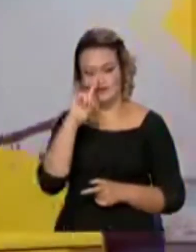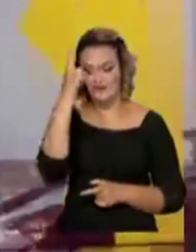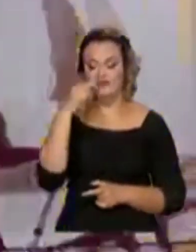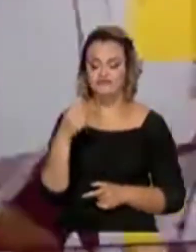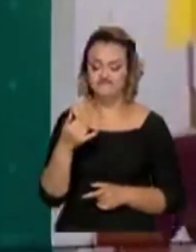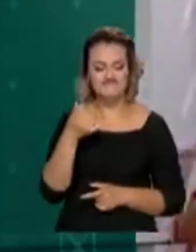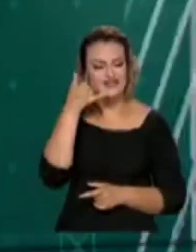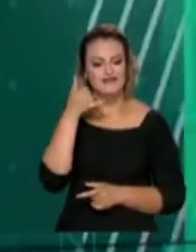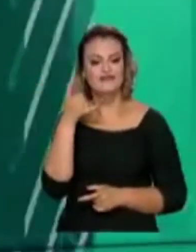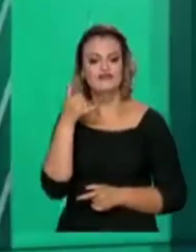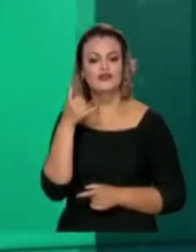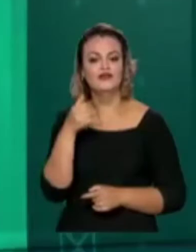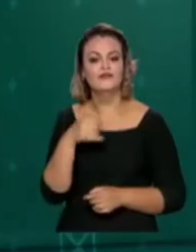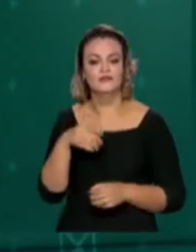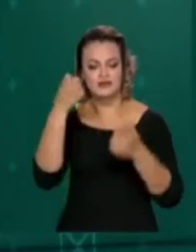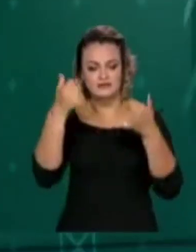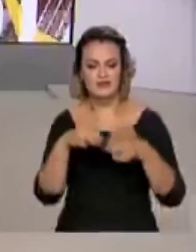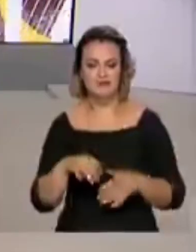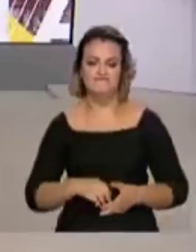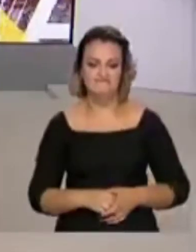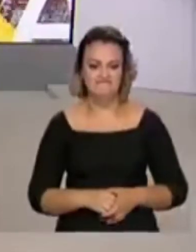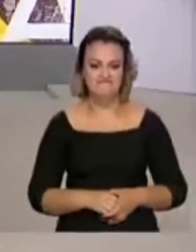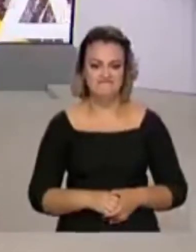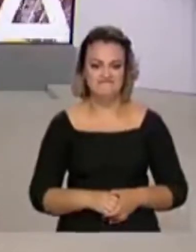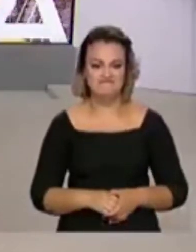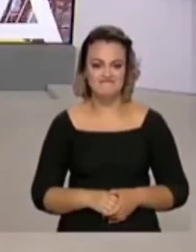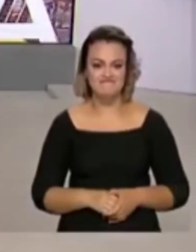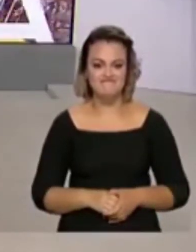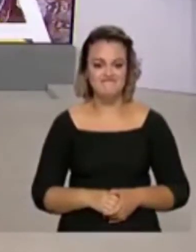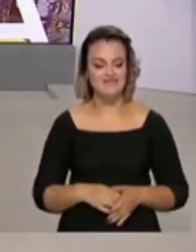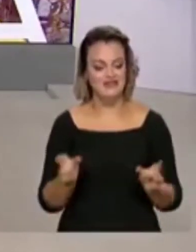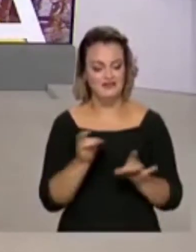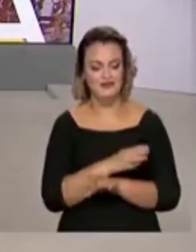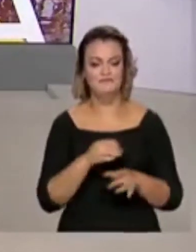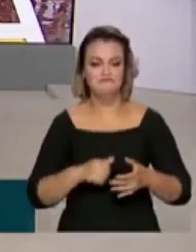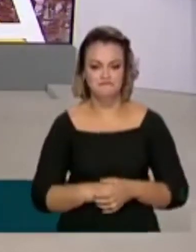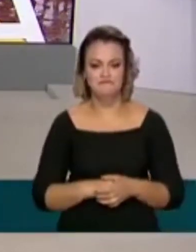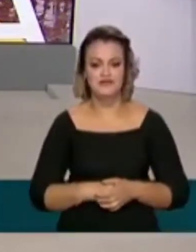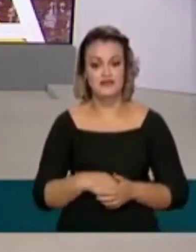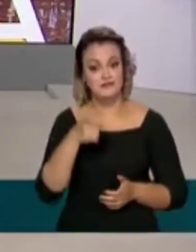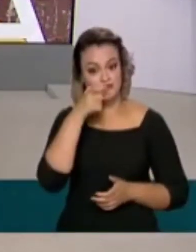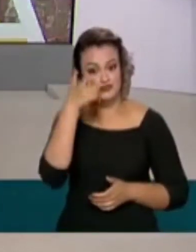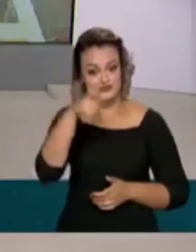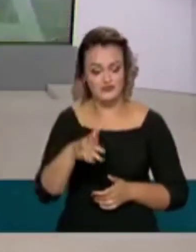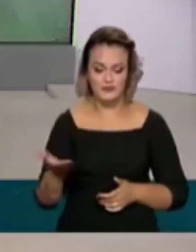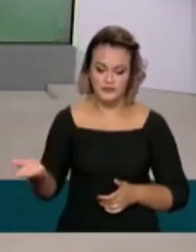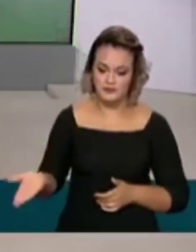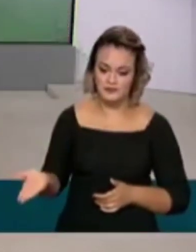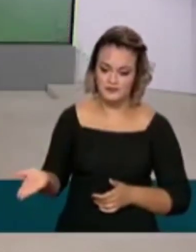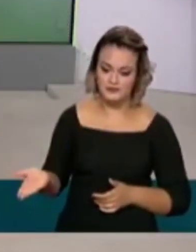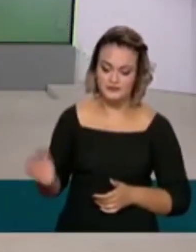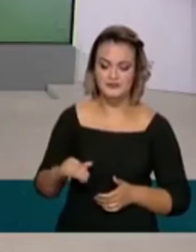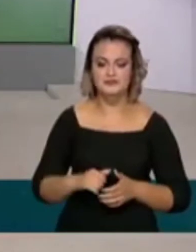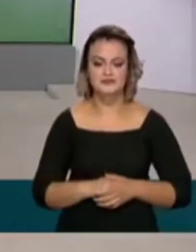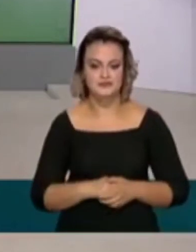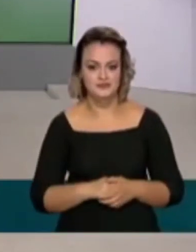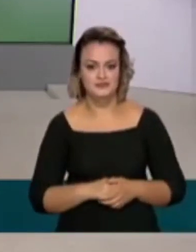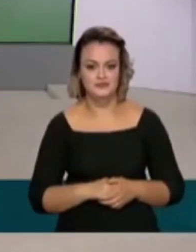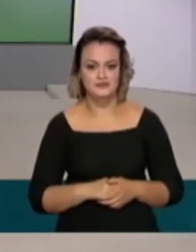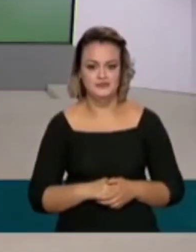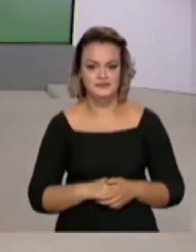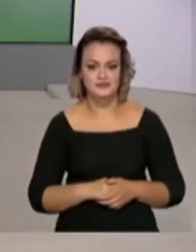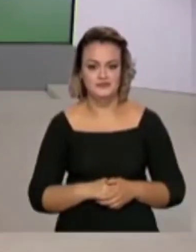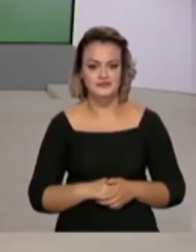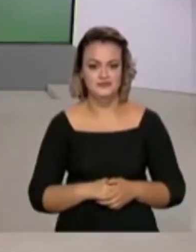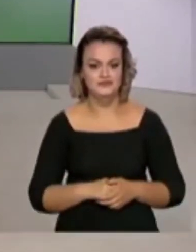violações dos direitos humanos. E a gente fica por aqui, você pode rever as reportagens de hoje nas redes sociais